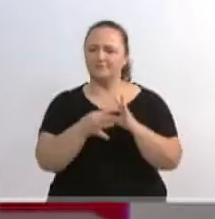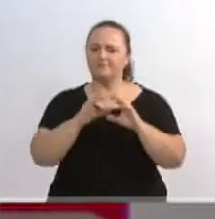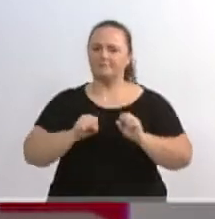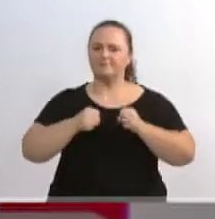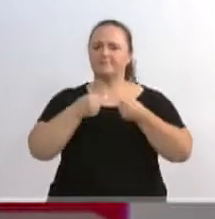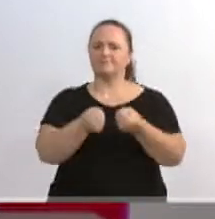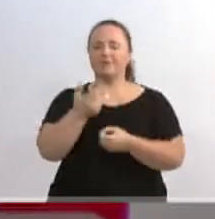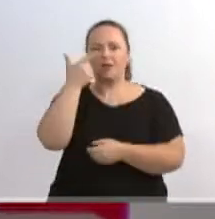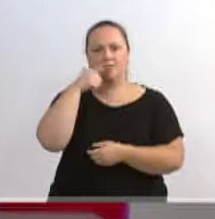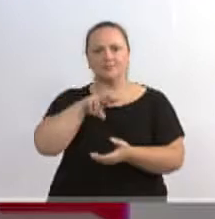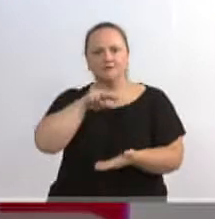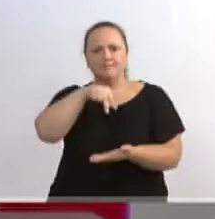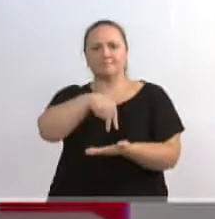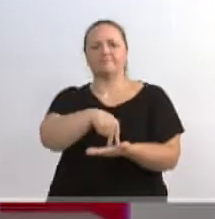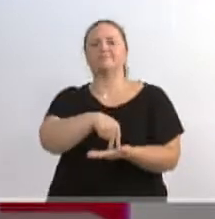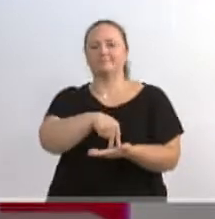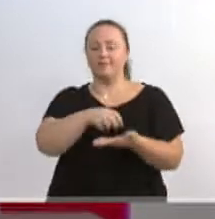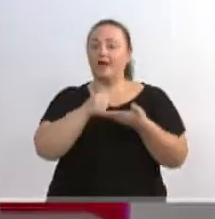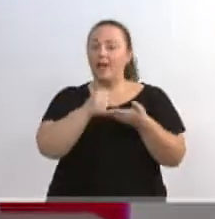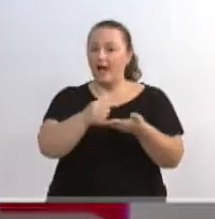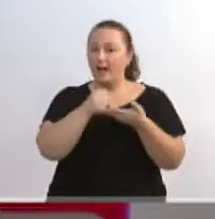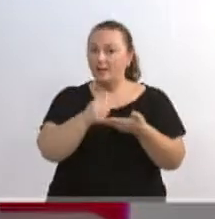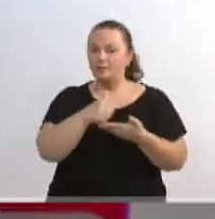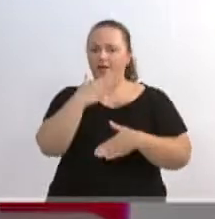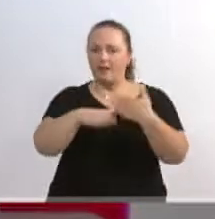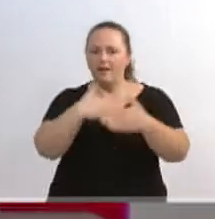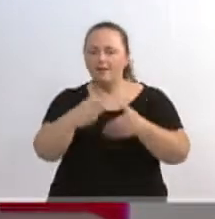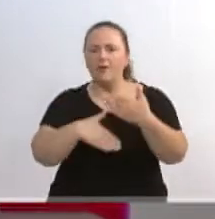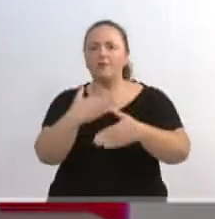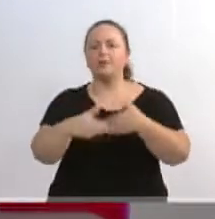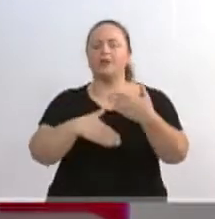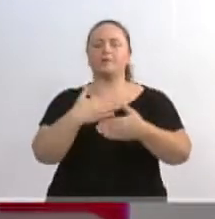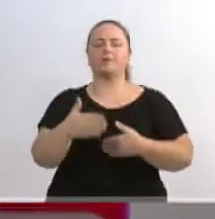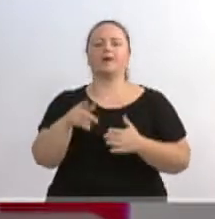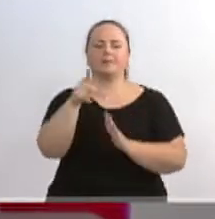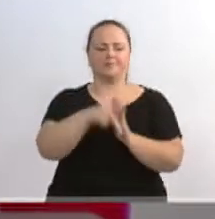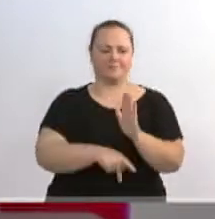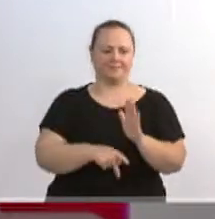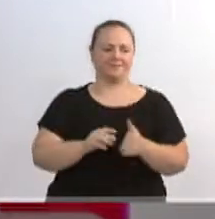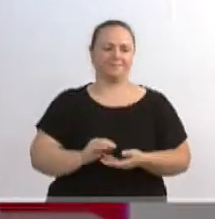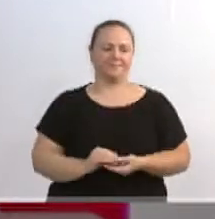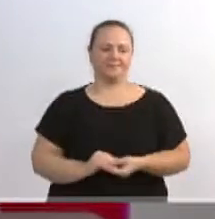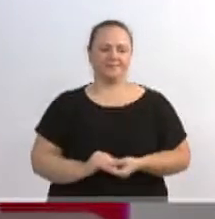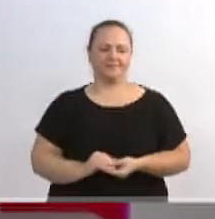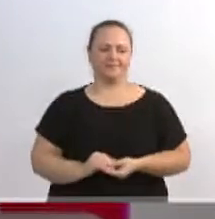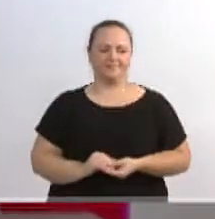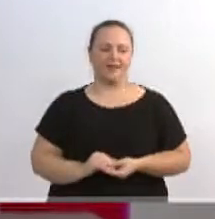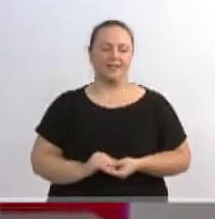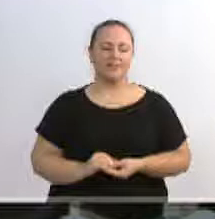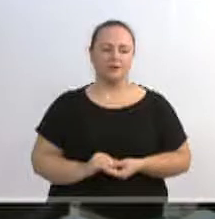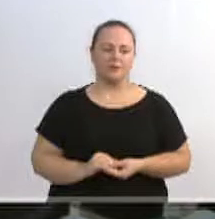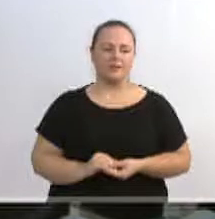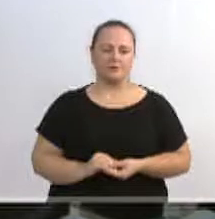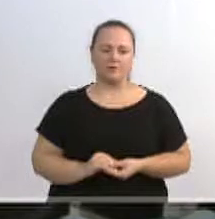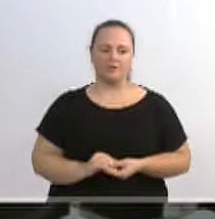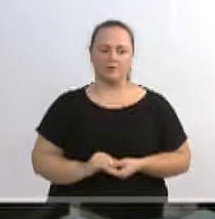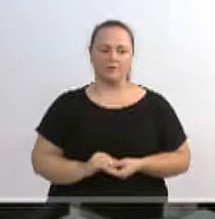nesse sentido, para que a gente possa ajudar no desenvolvimento desse projeto. Concedo a parte, vereador.